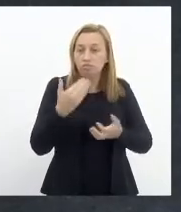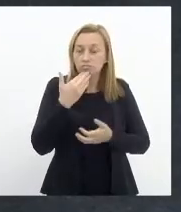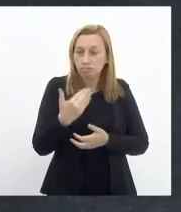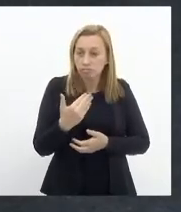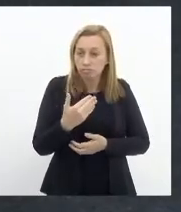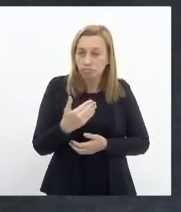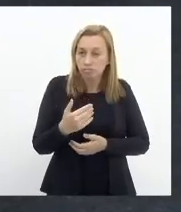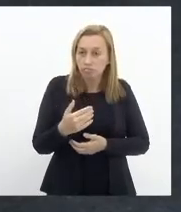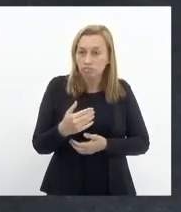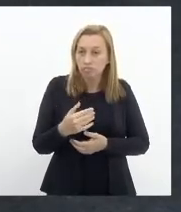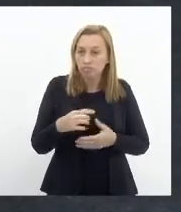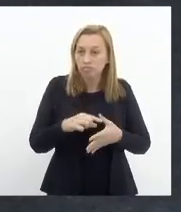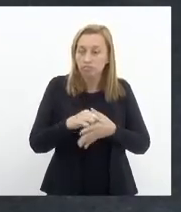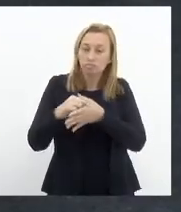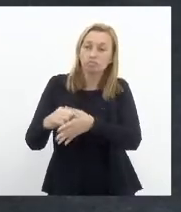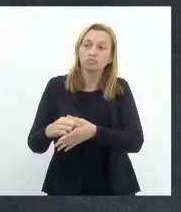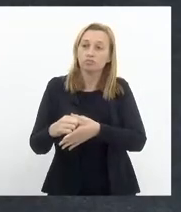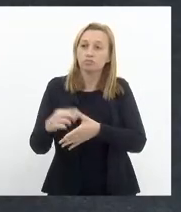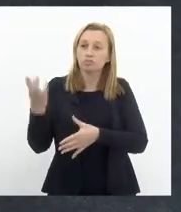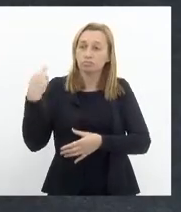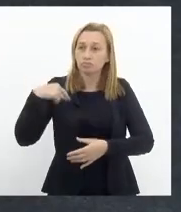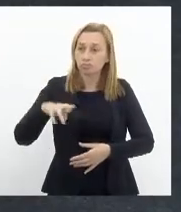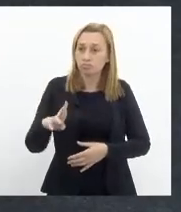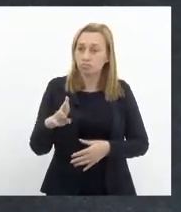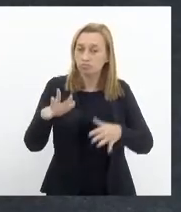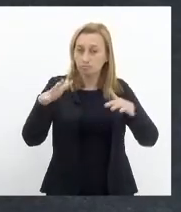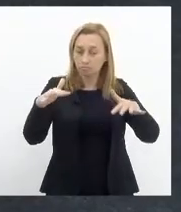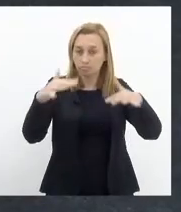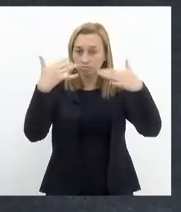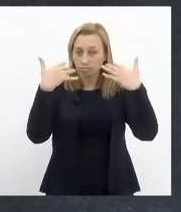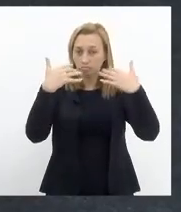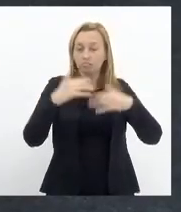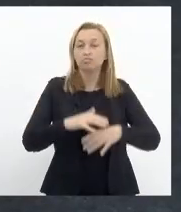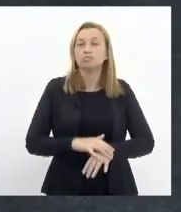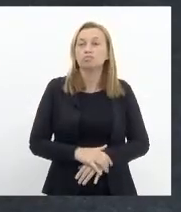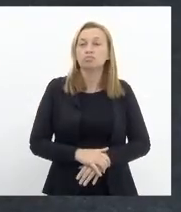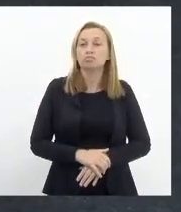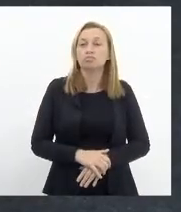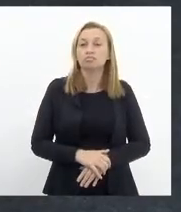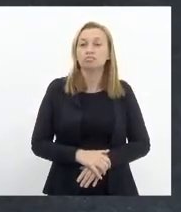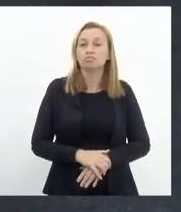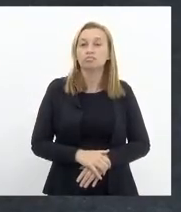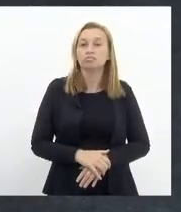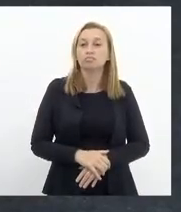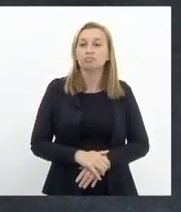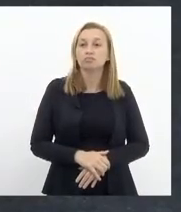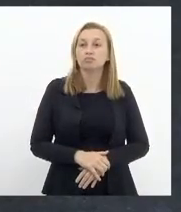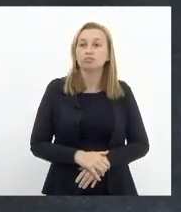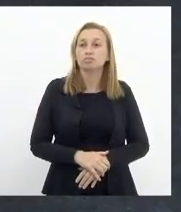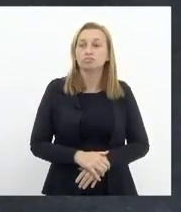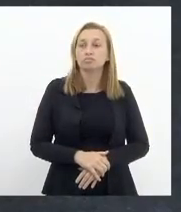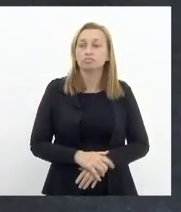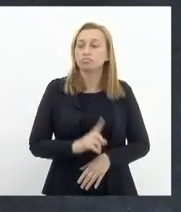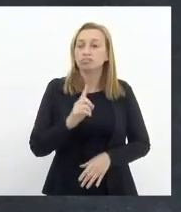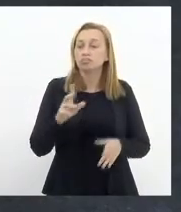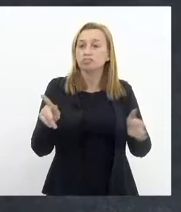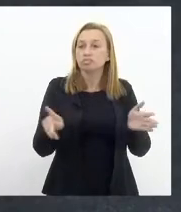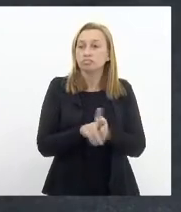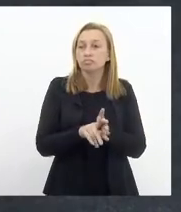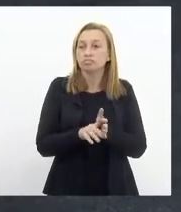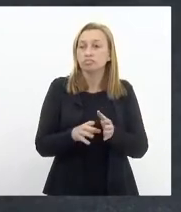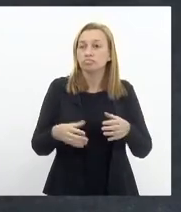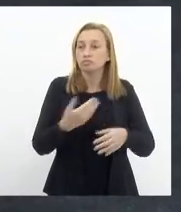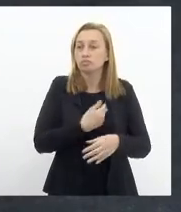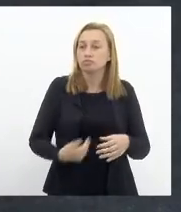aos líderes religiosos que estão me assistindo esse mérito não é do governo do estado